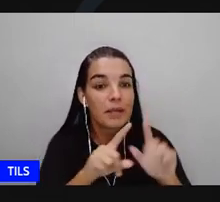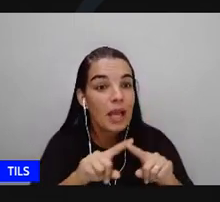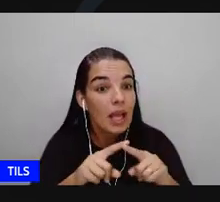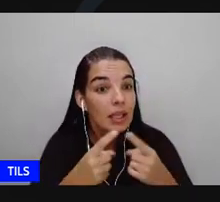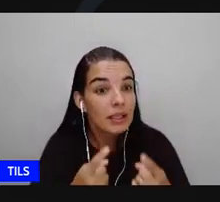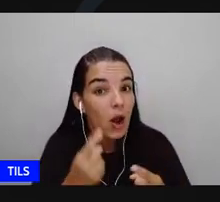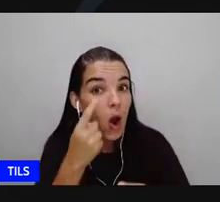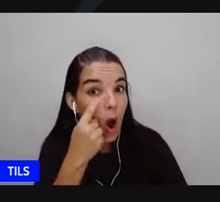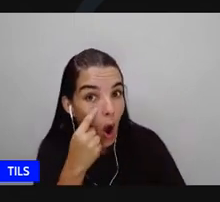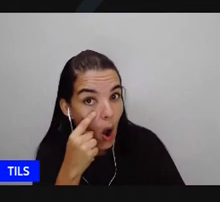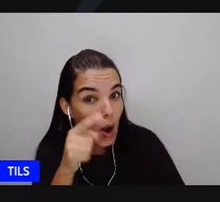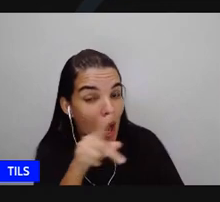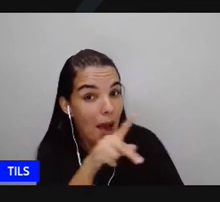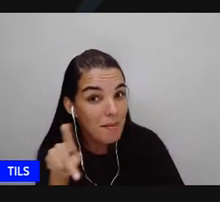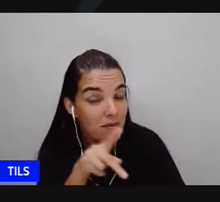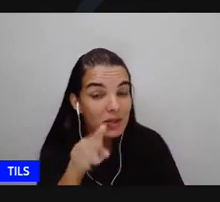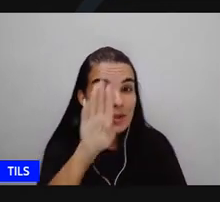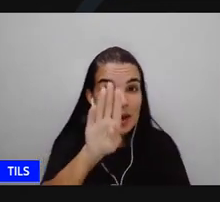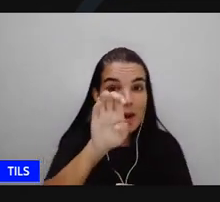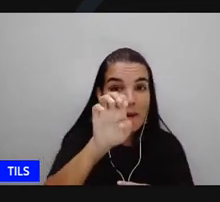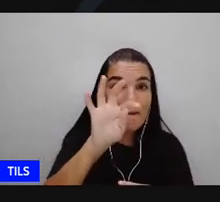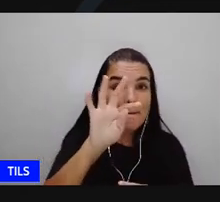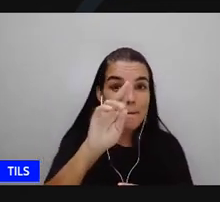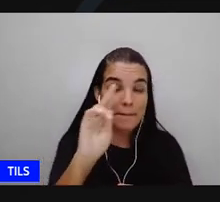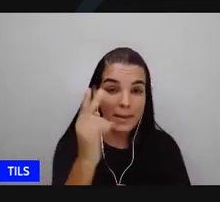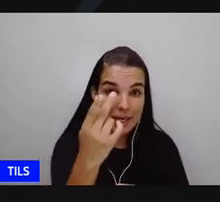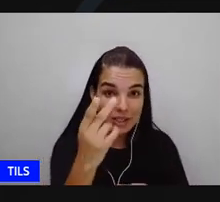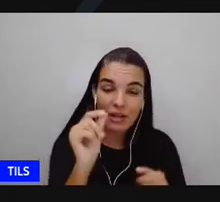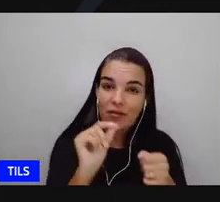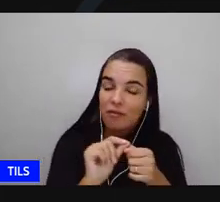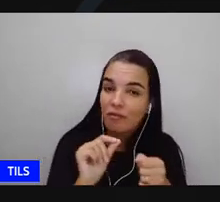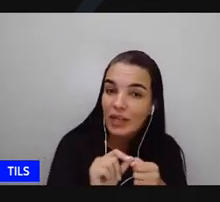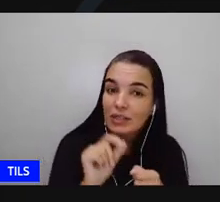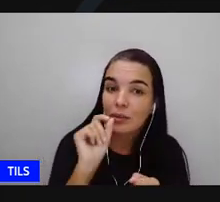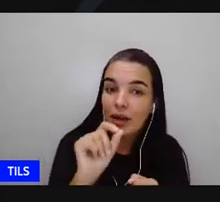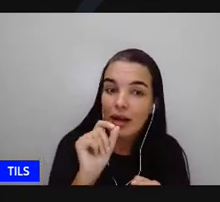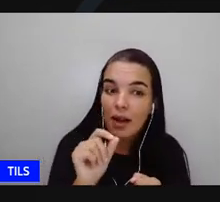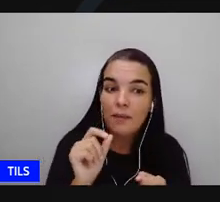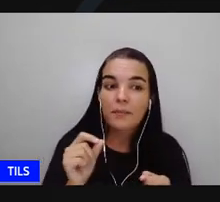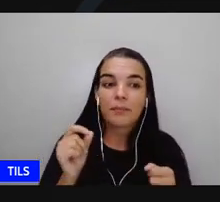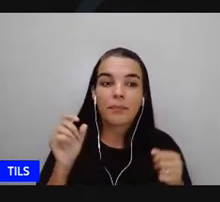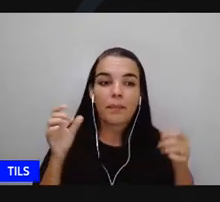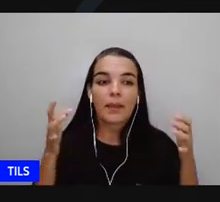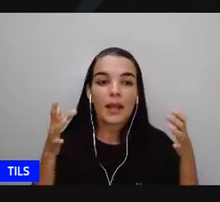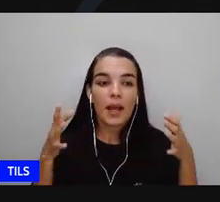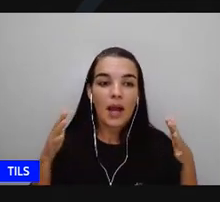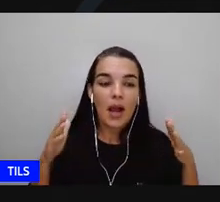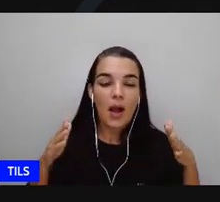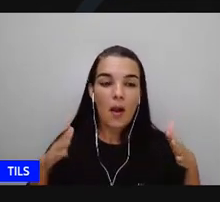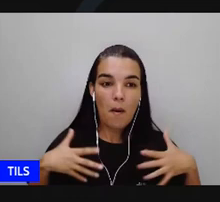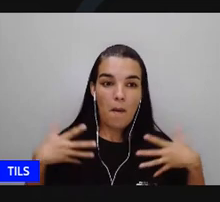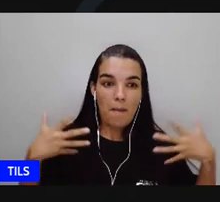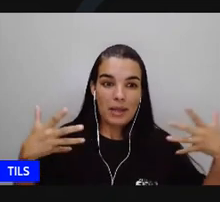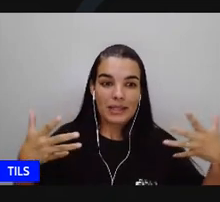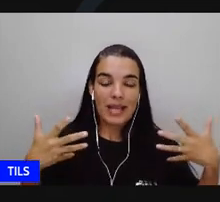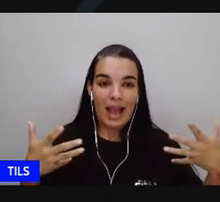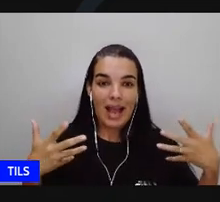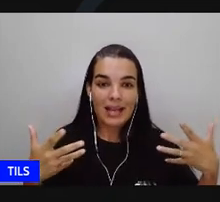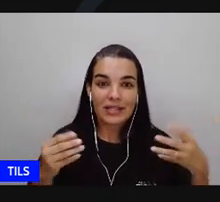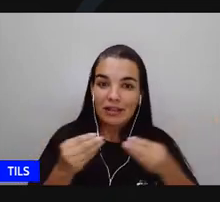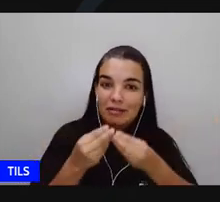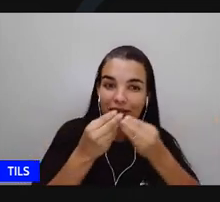professora Beth Barst que escreve a poesia homenageando a filha dela que é uma linda pretinha cabelo fresco e ela diz o